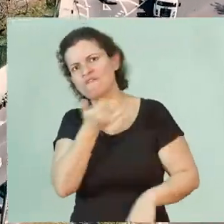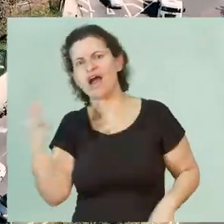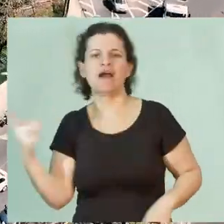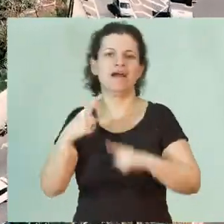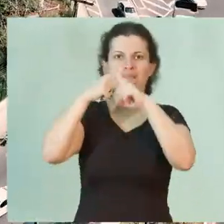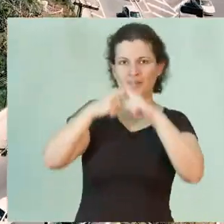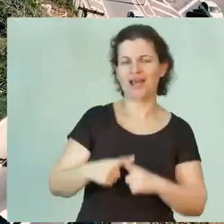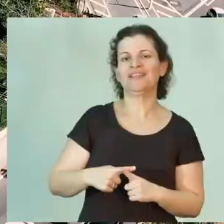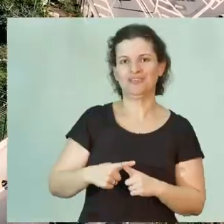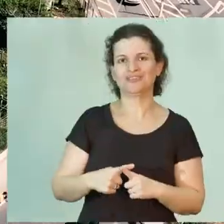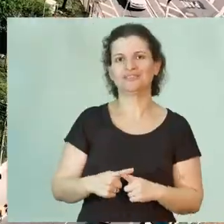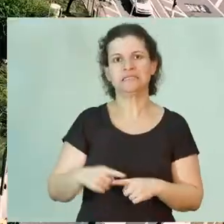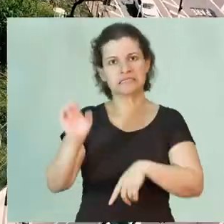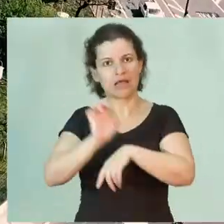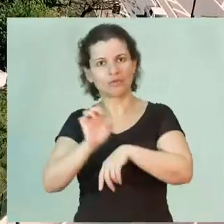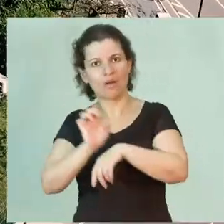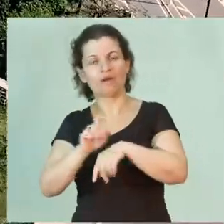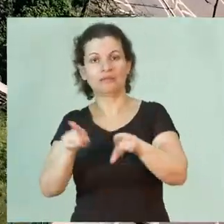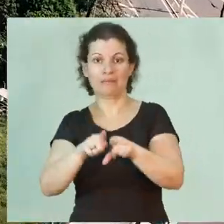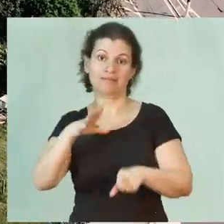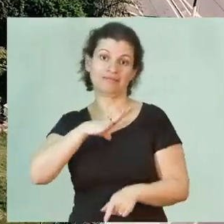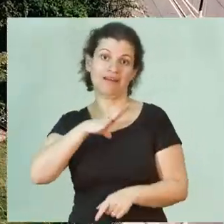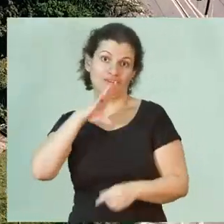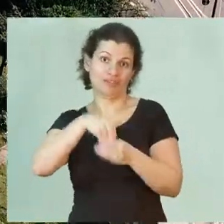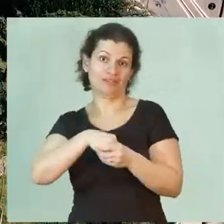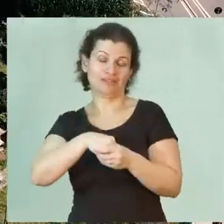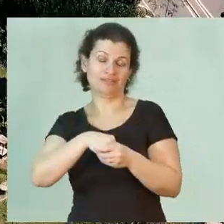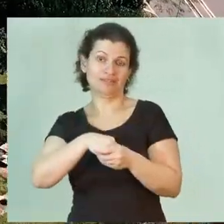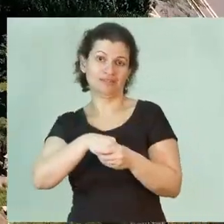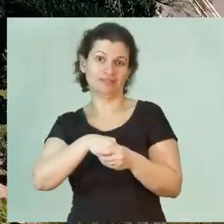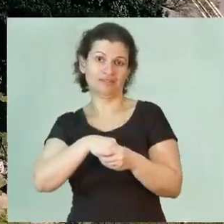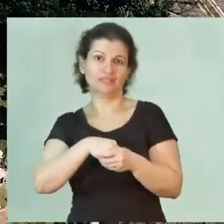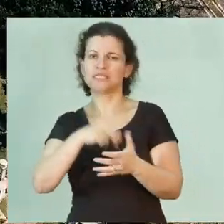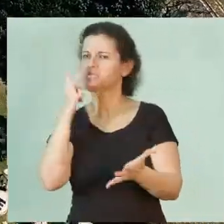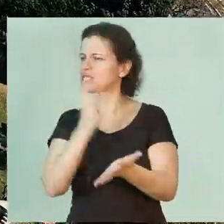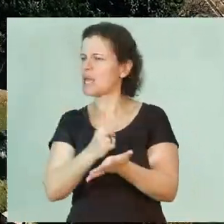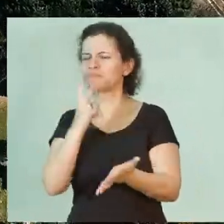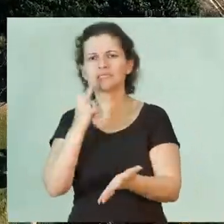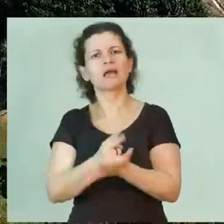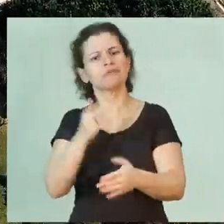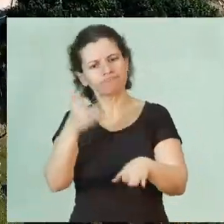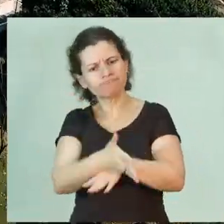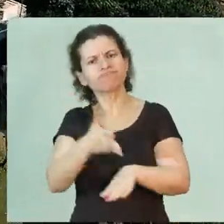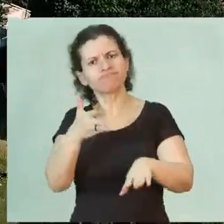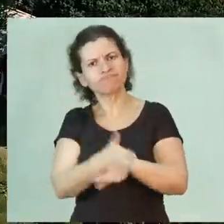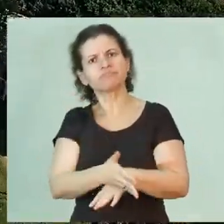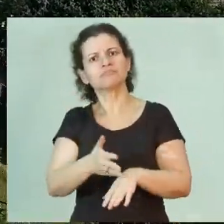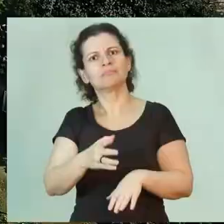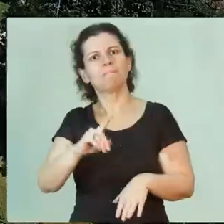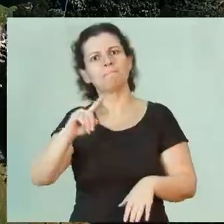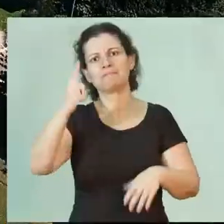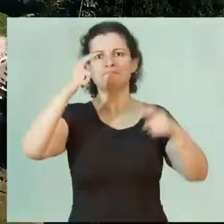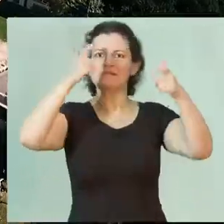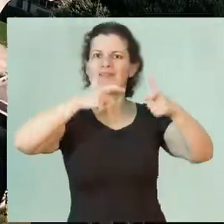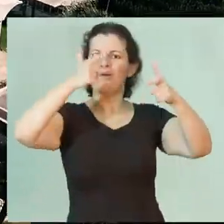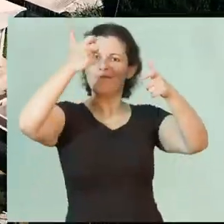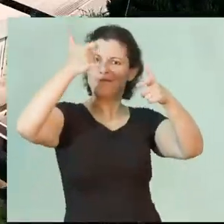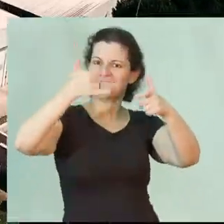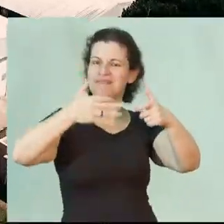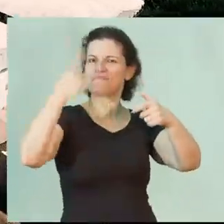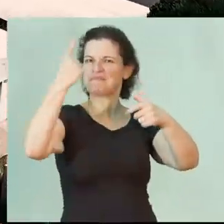campeonatos estaduais e municipais. E sempre frequentando as primeiras posições